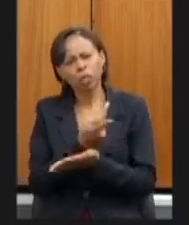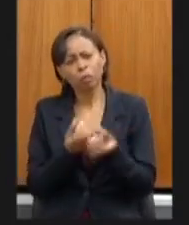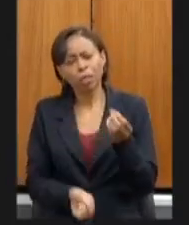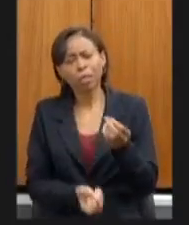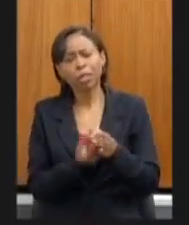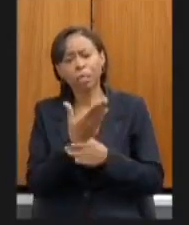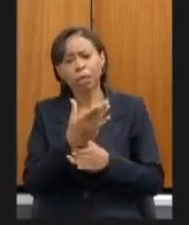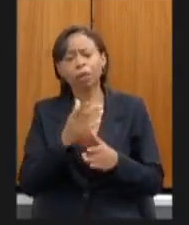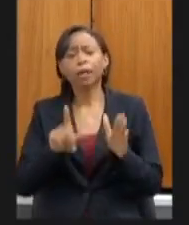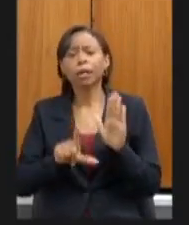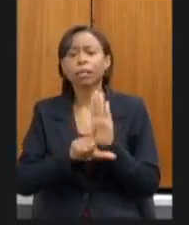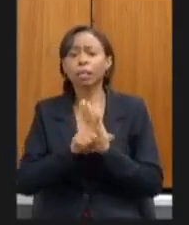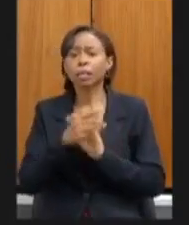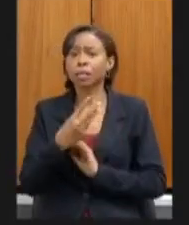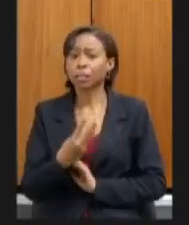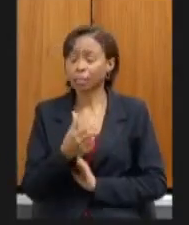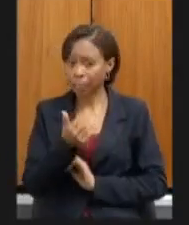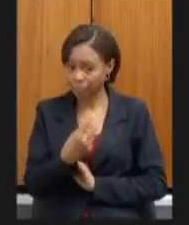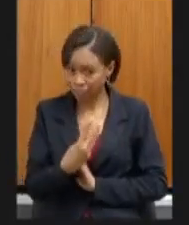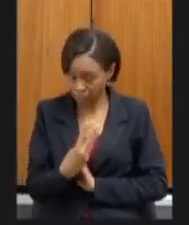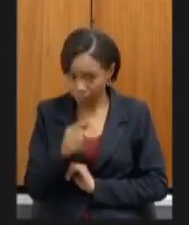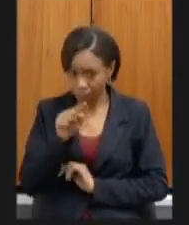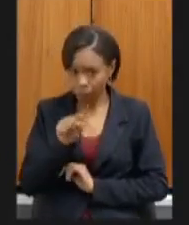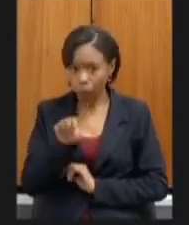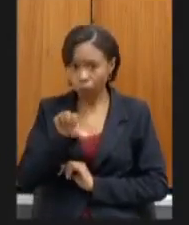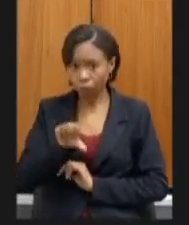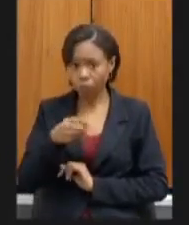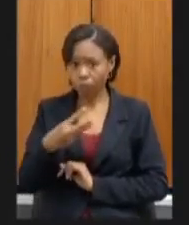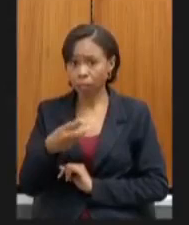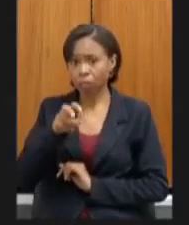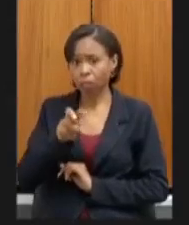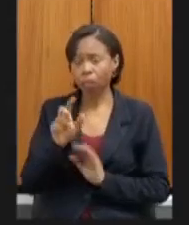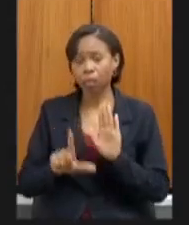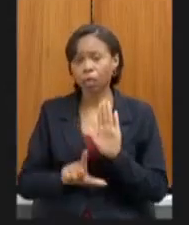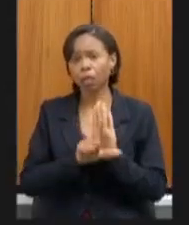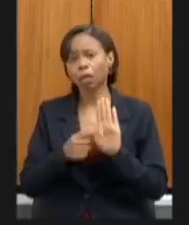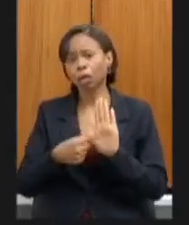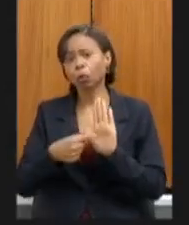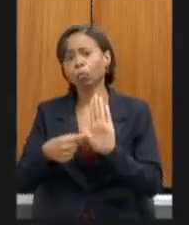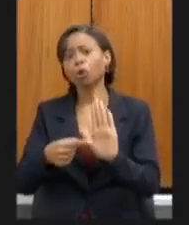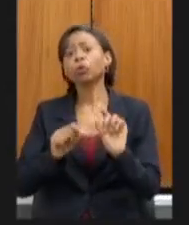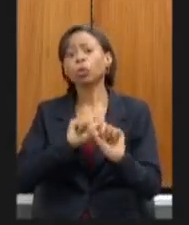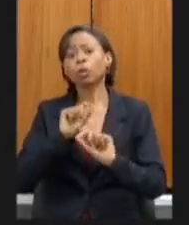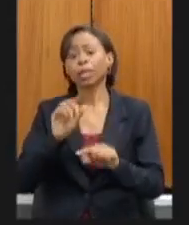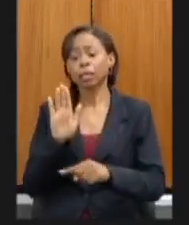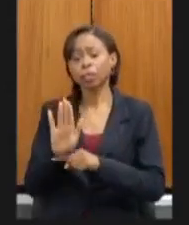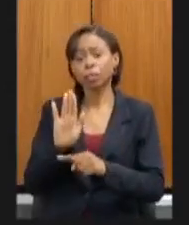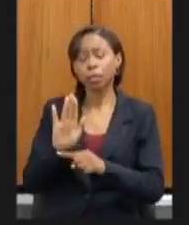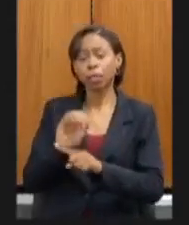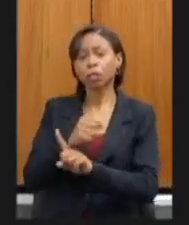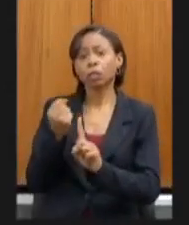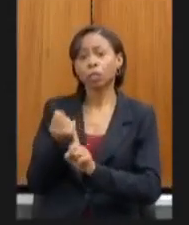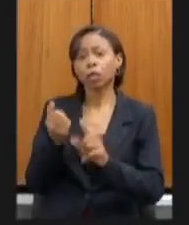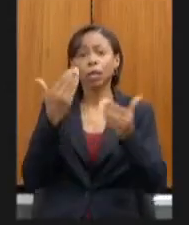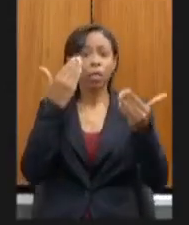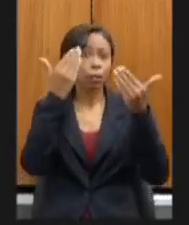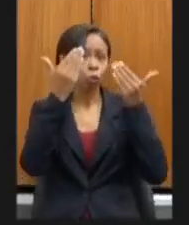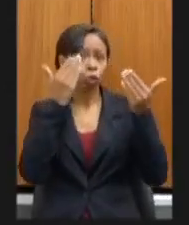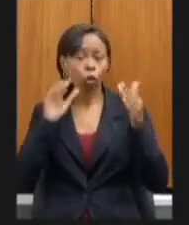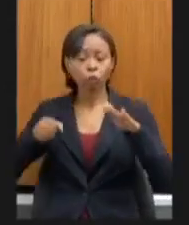federal 13.935 que é a que institui a chegada dos assistentes sociais e psicólogos nas escolas